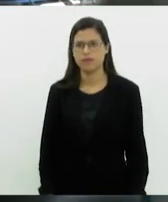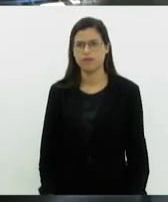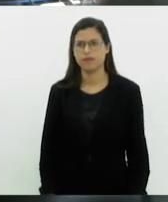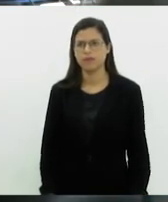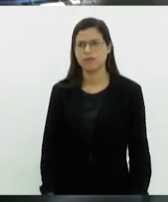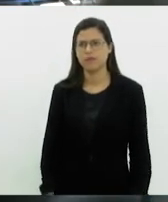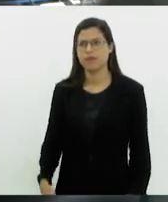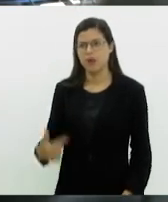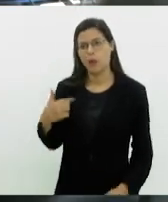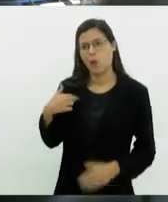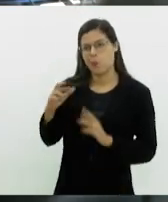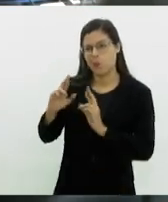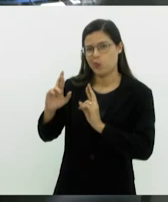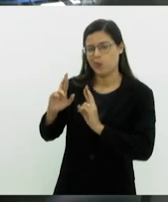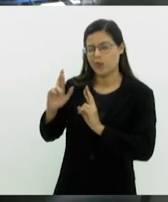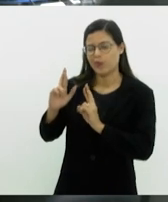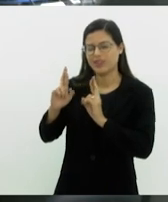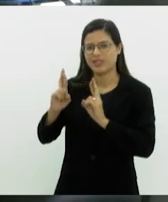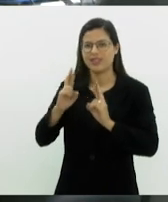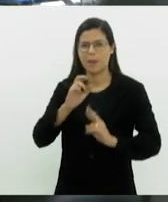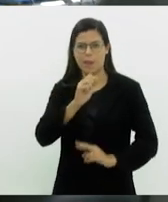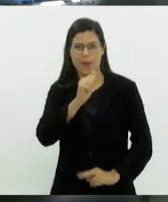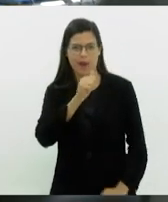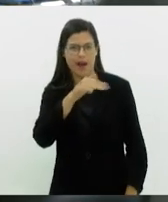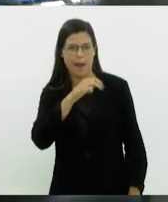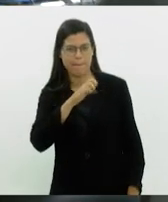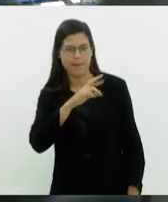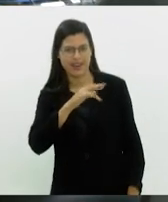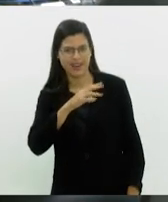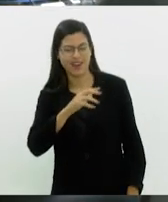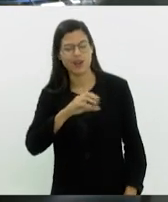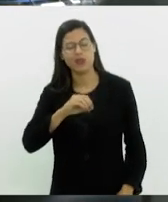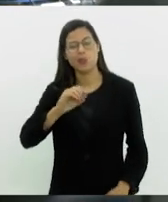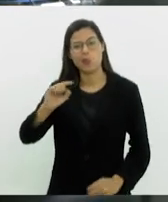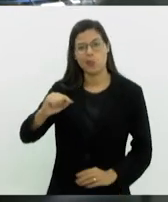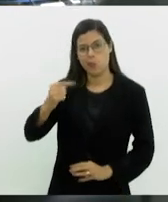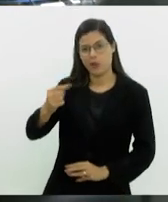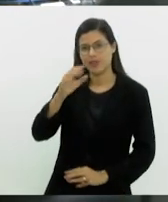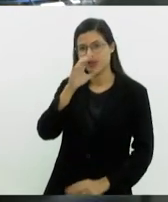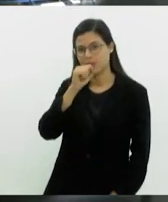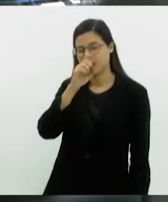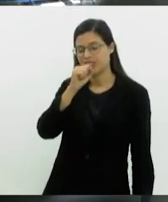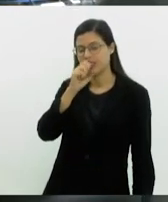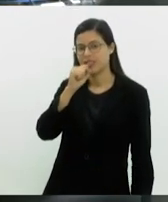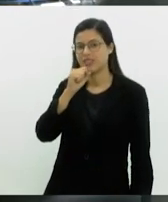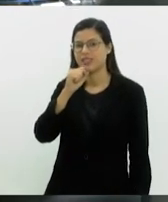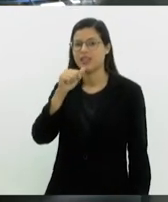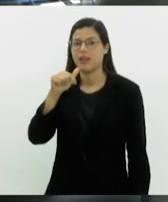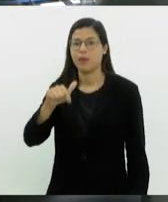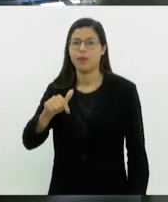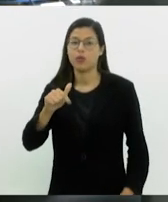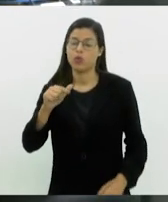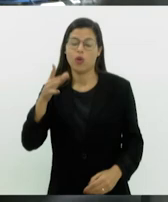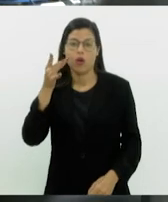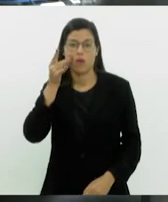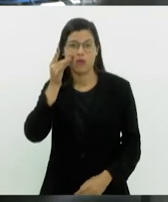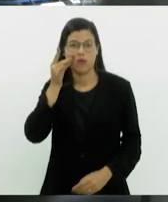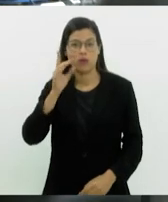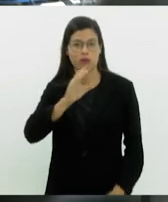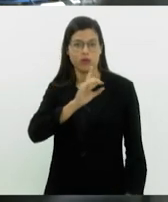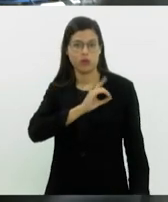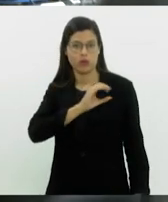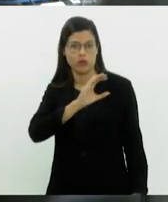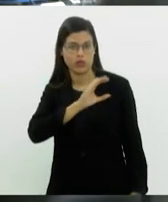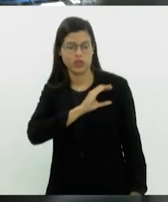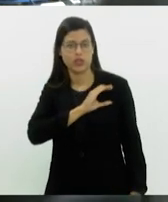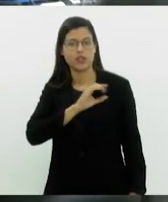Confesso que eu torci para o americano, mas não deu para ele, né? E no próximo sábado, a TV Alerj transmite ao vivo a partida entre Duque de Caxias e Serrano,